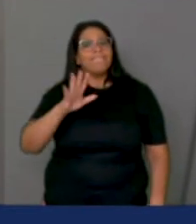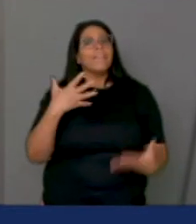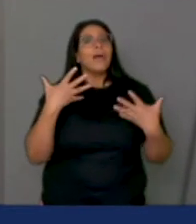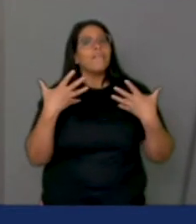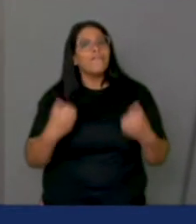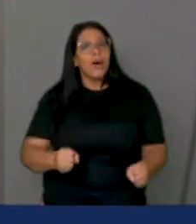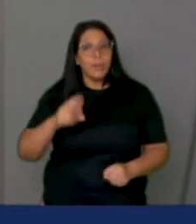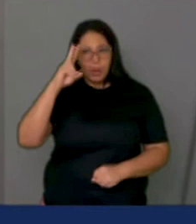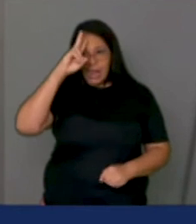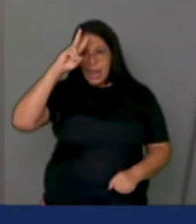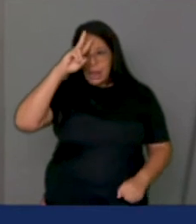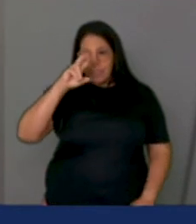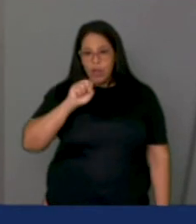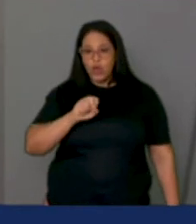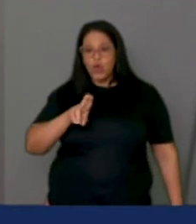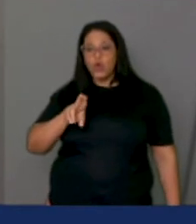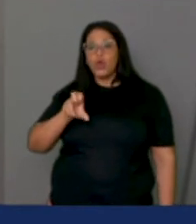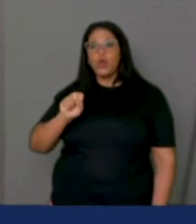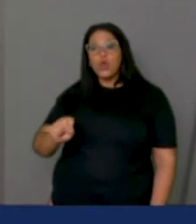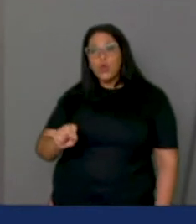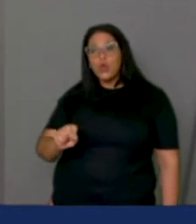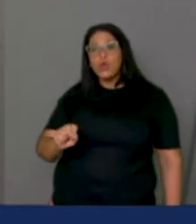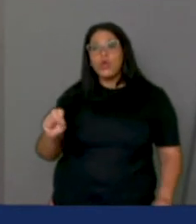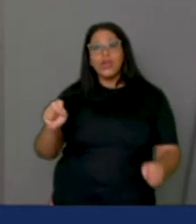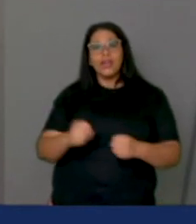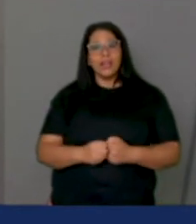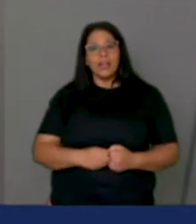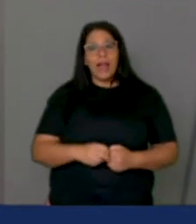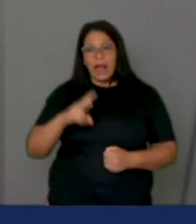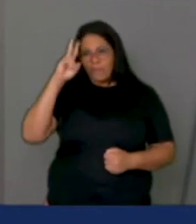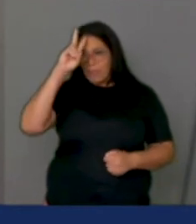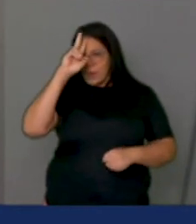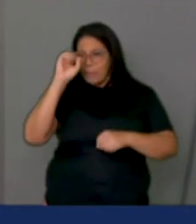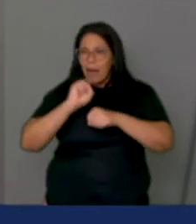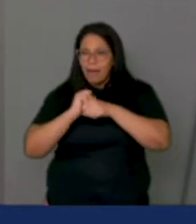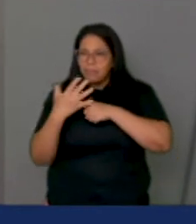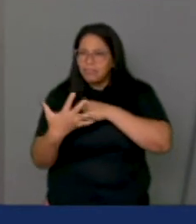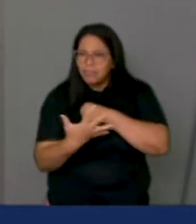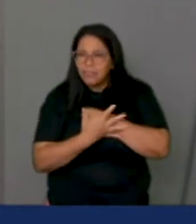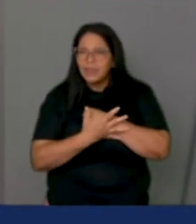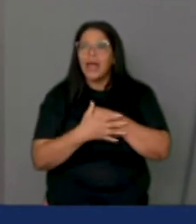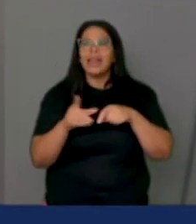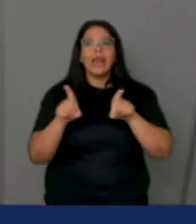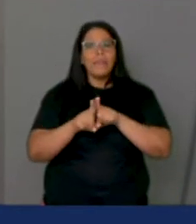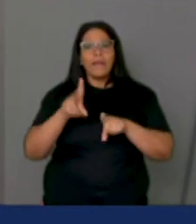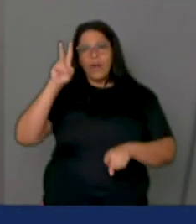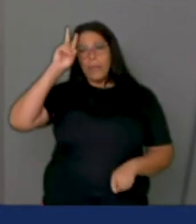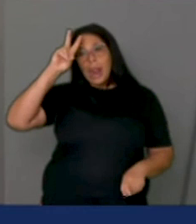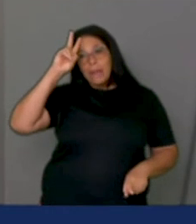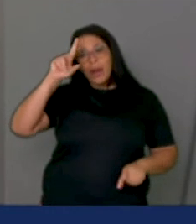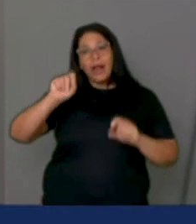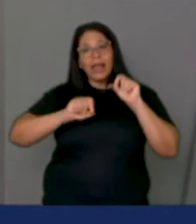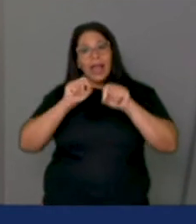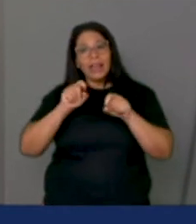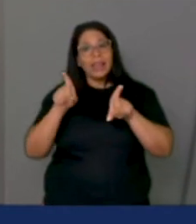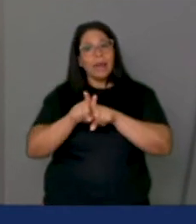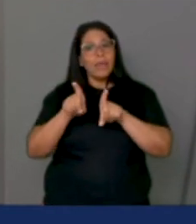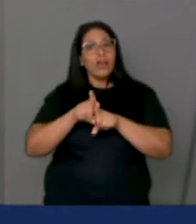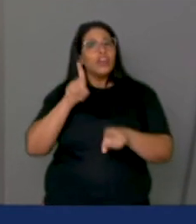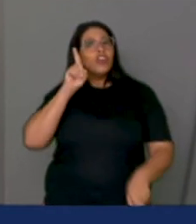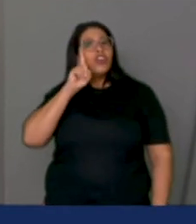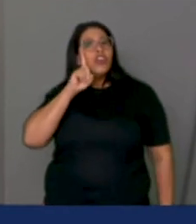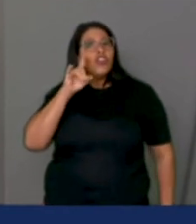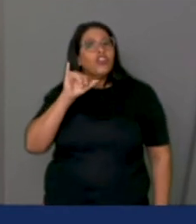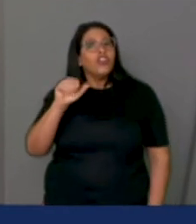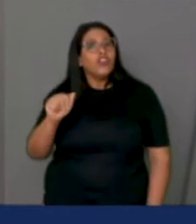lembrar do SUS, do Serviço Único de Saúde, durante a pandemia. Mas, ao lembrar do SUS, vamos lembrar que, dia 28,